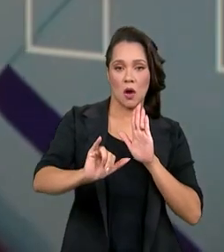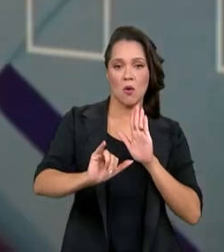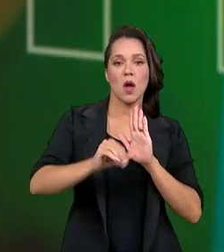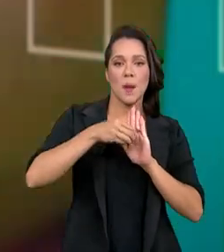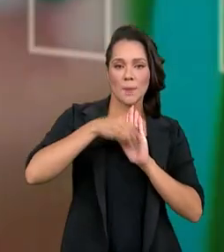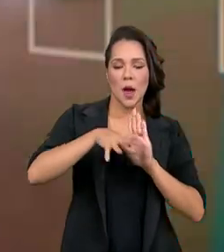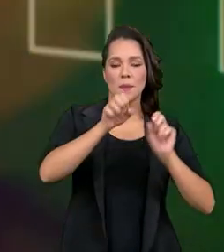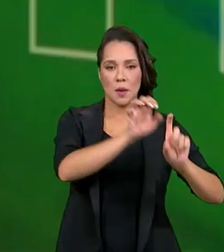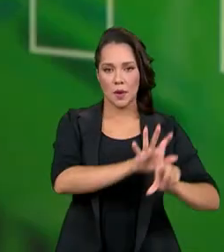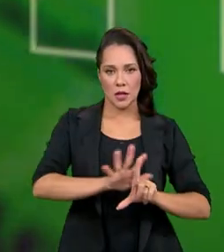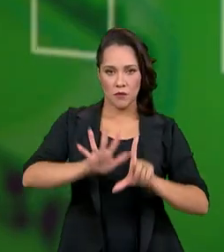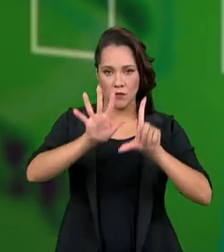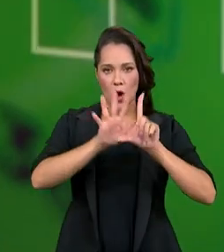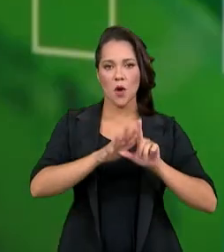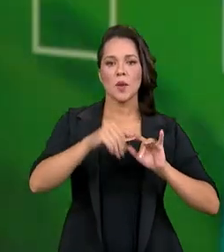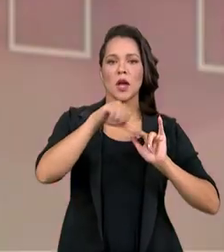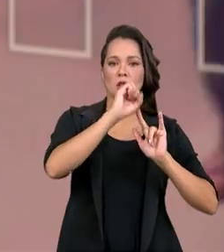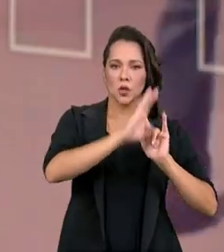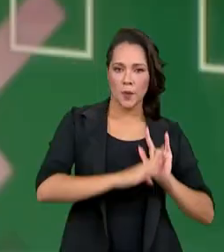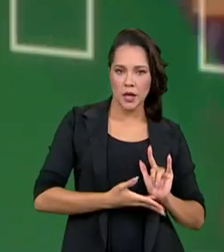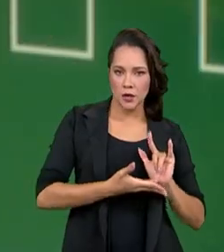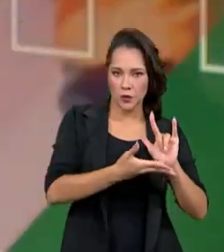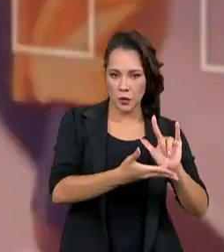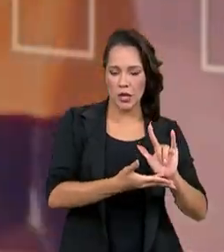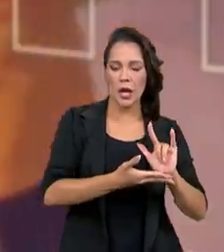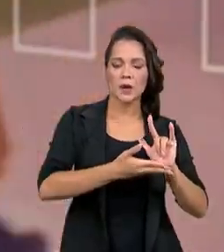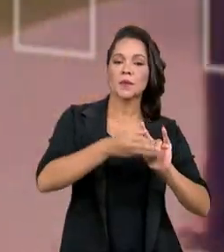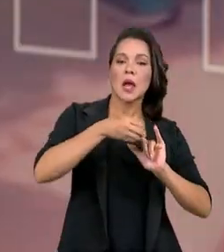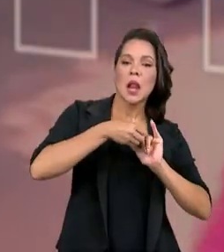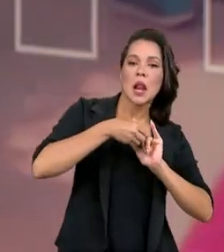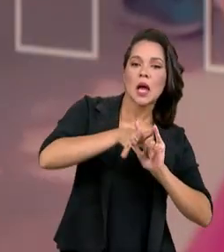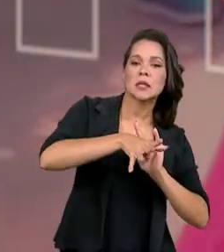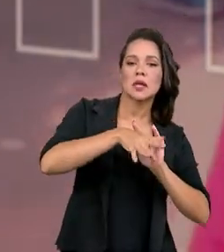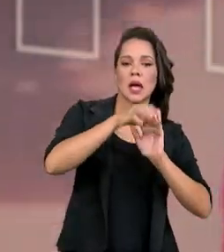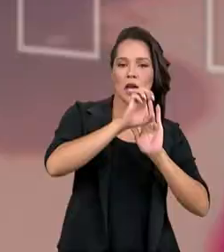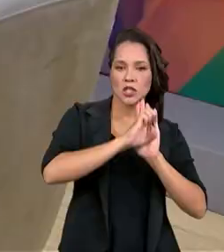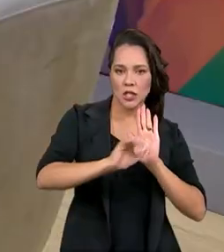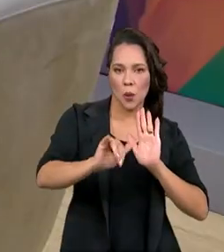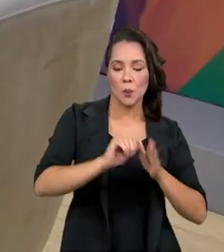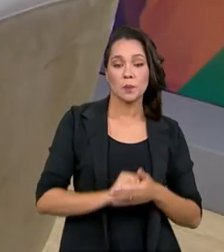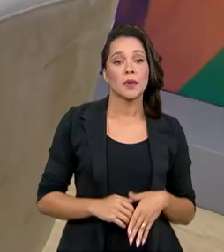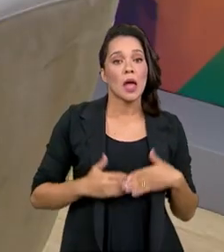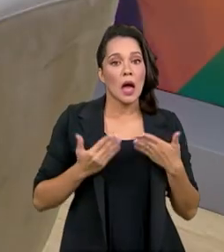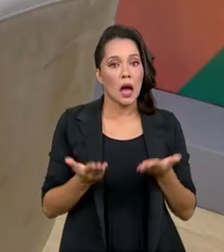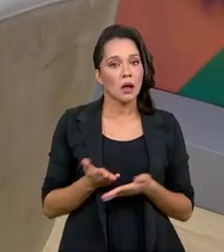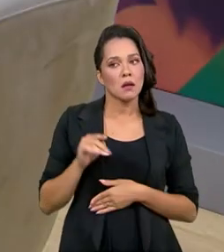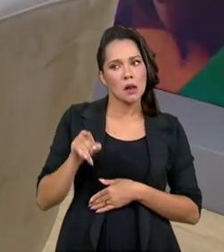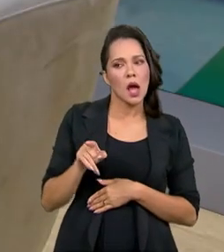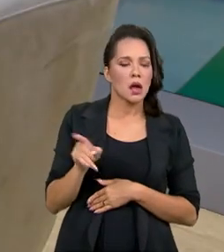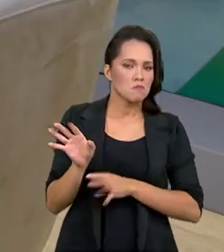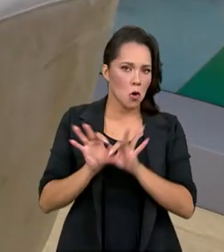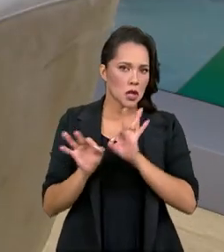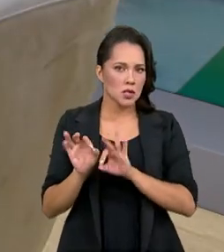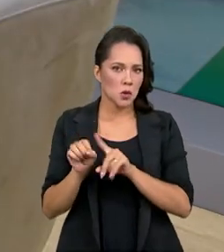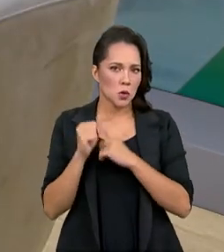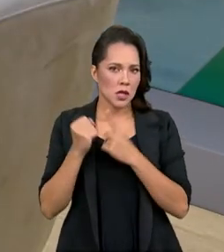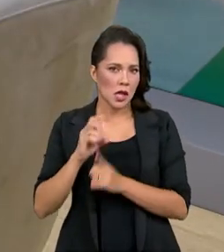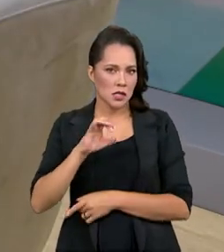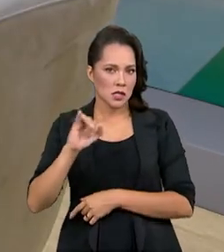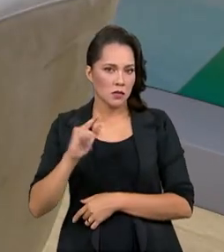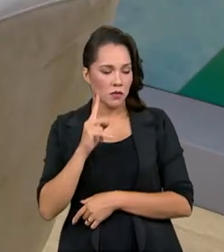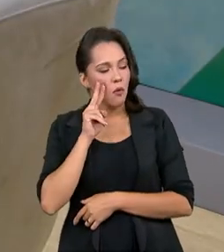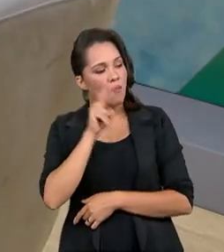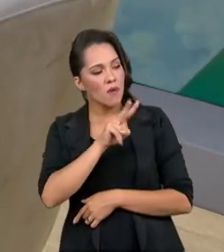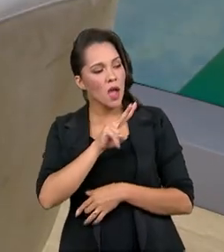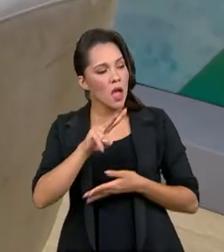na nossa plataforma do Pátria e as organizações da sociedade civil, elas se habilitam, se